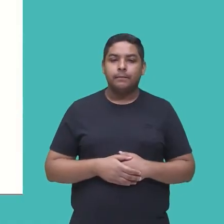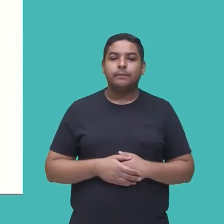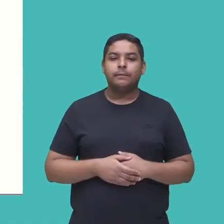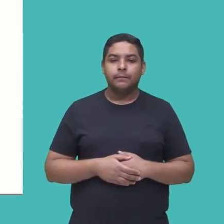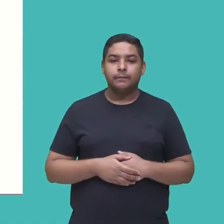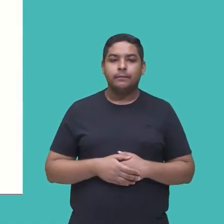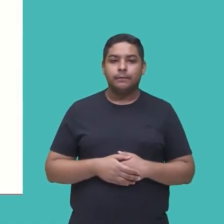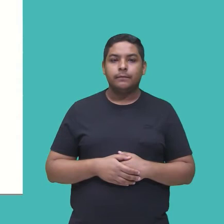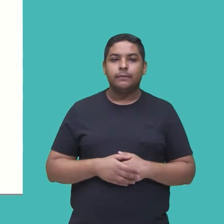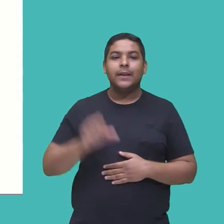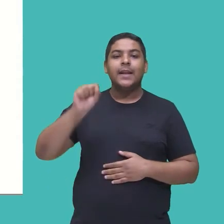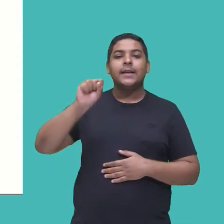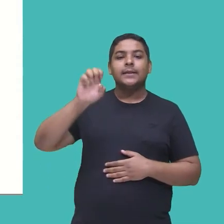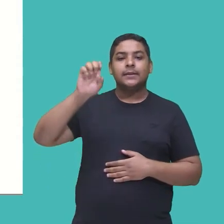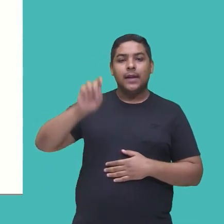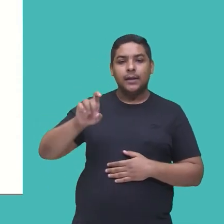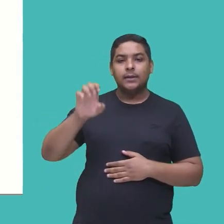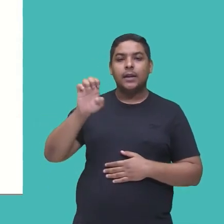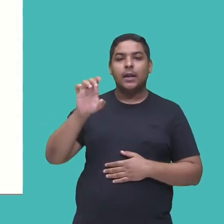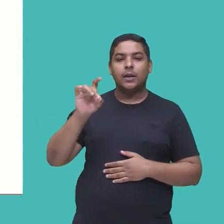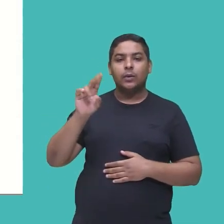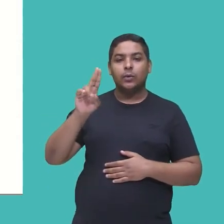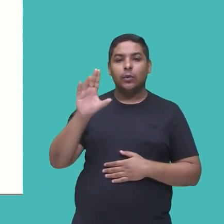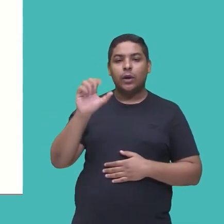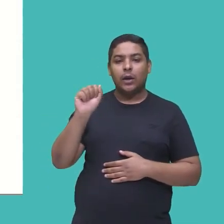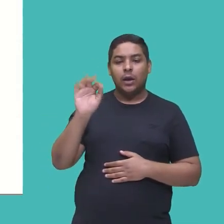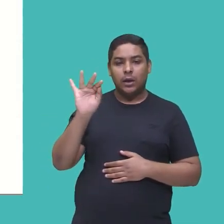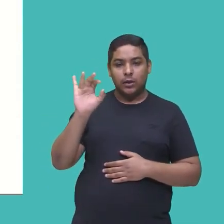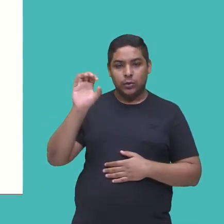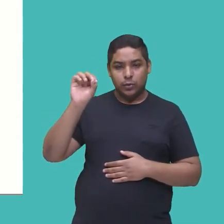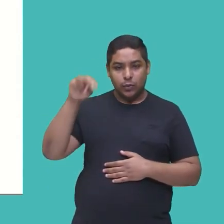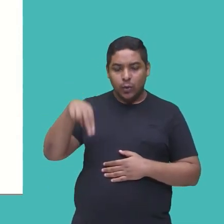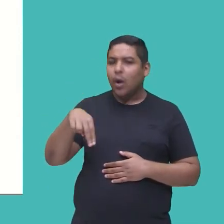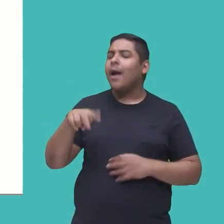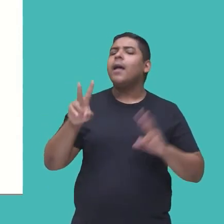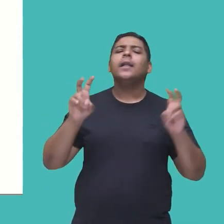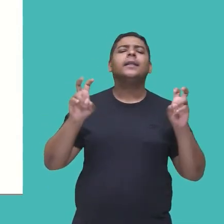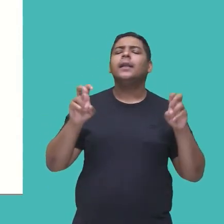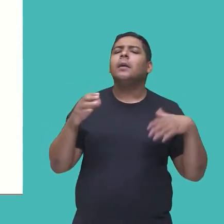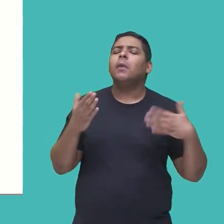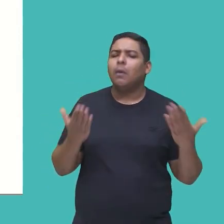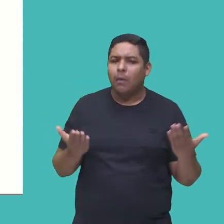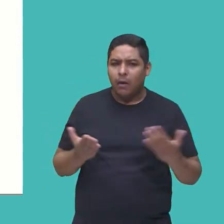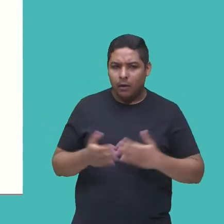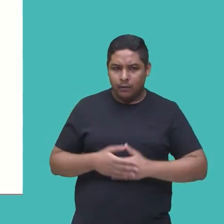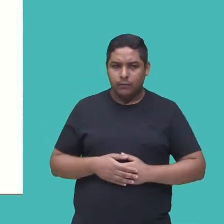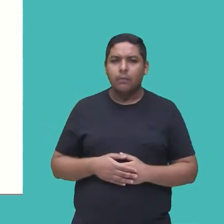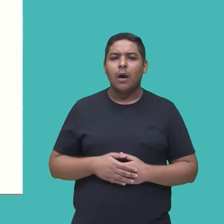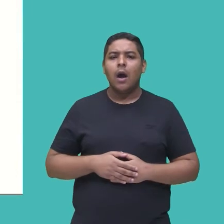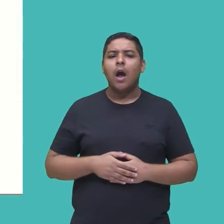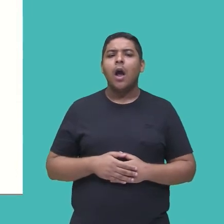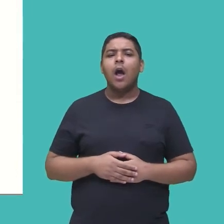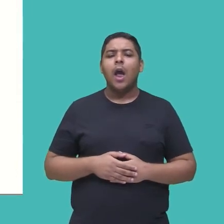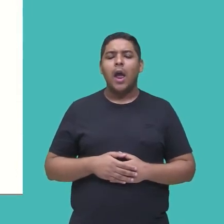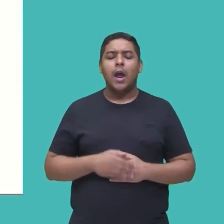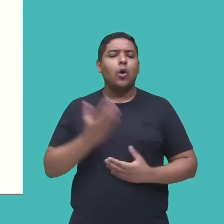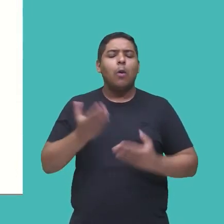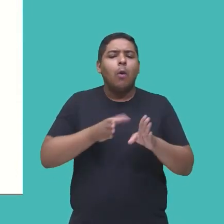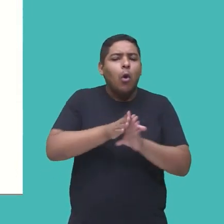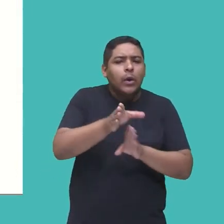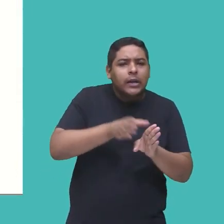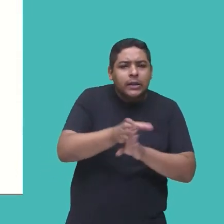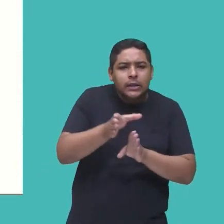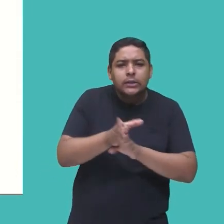que é uma série britânica de uma comédia dramática, mas ela traz temas, né, que são voltados ali à orientação sexual, métodos